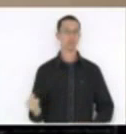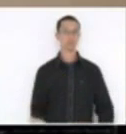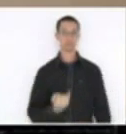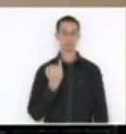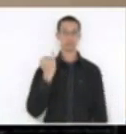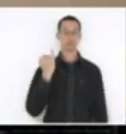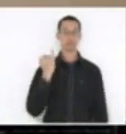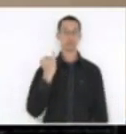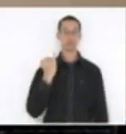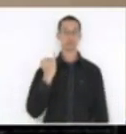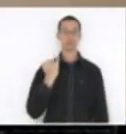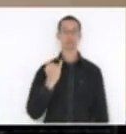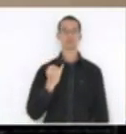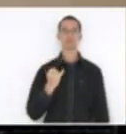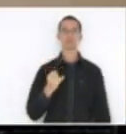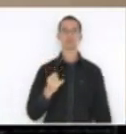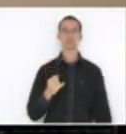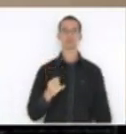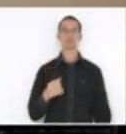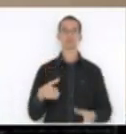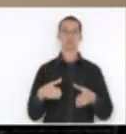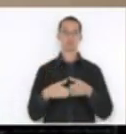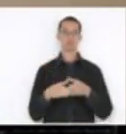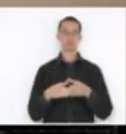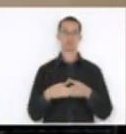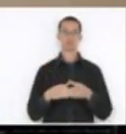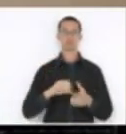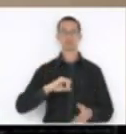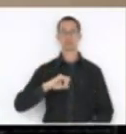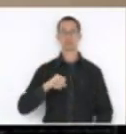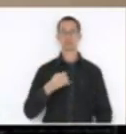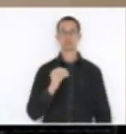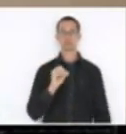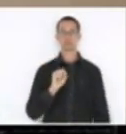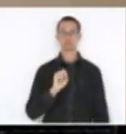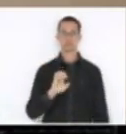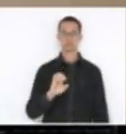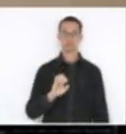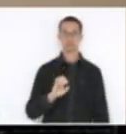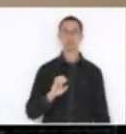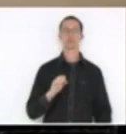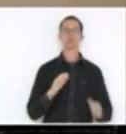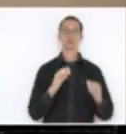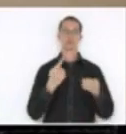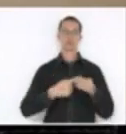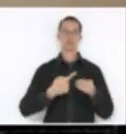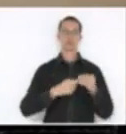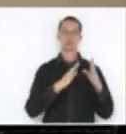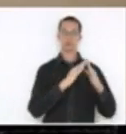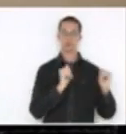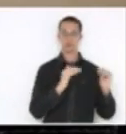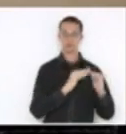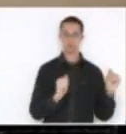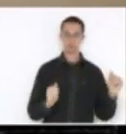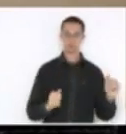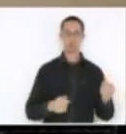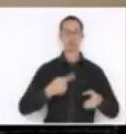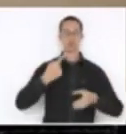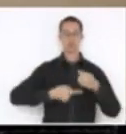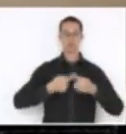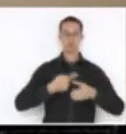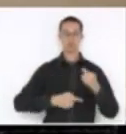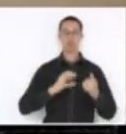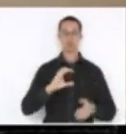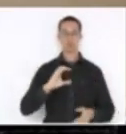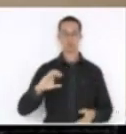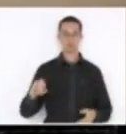a Fundação José Walendowski de Brusque, com parecer favorável da Comissão de Constituição e